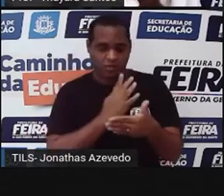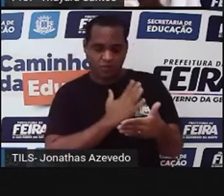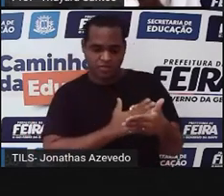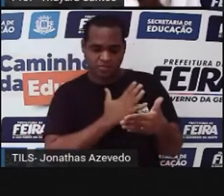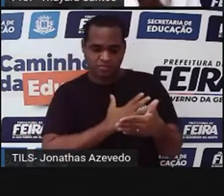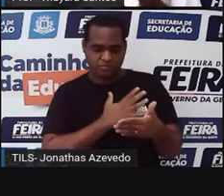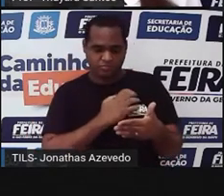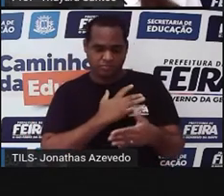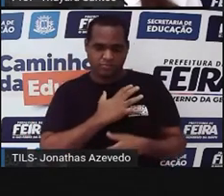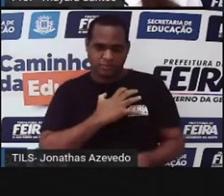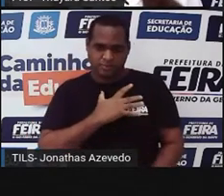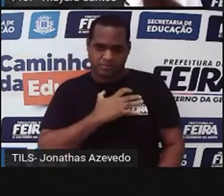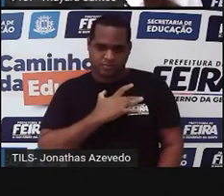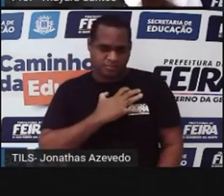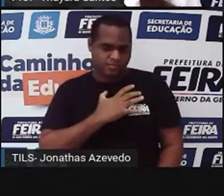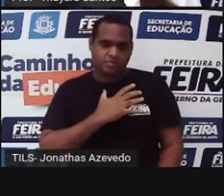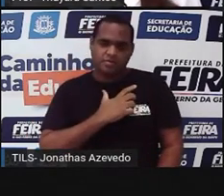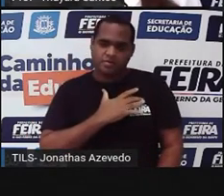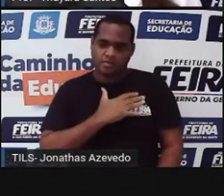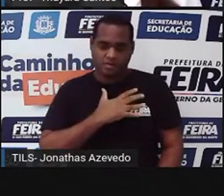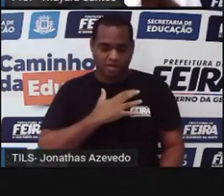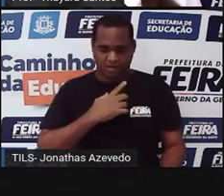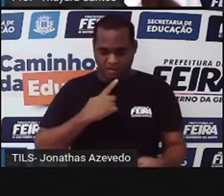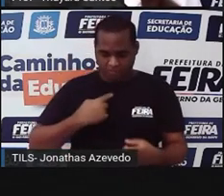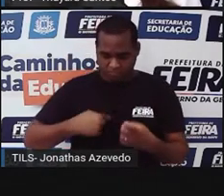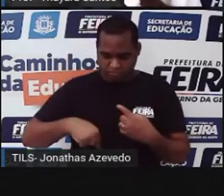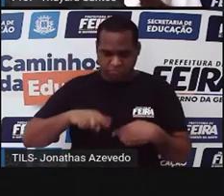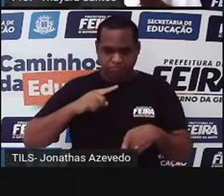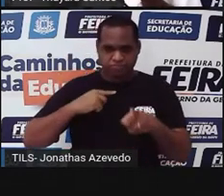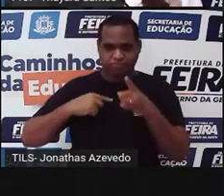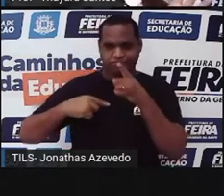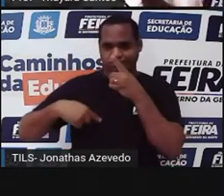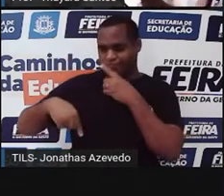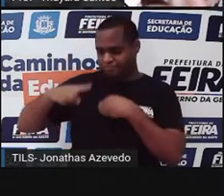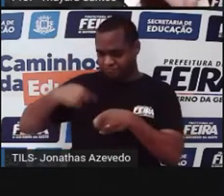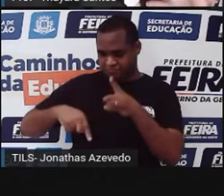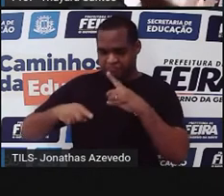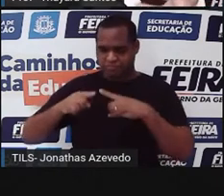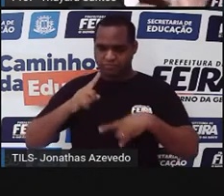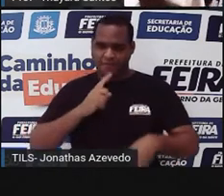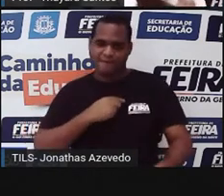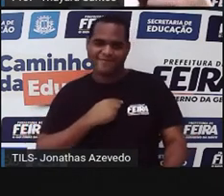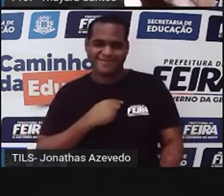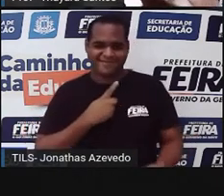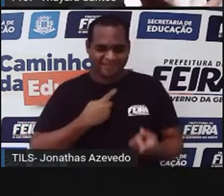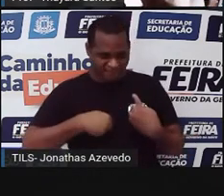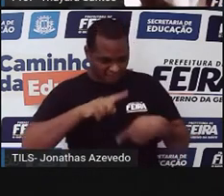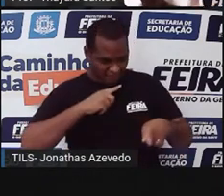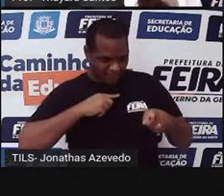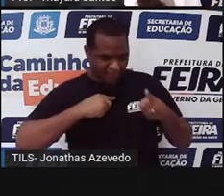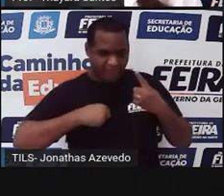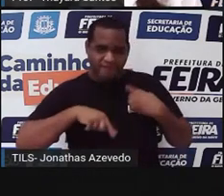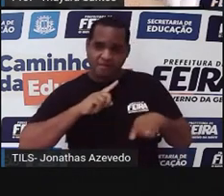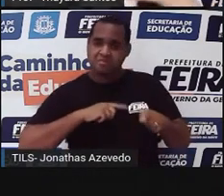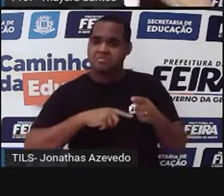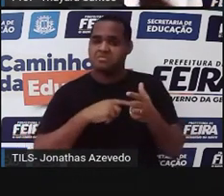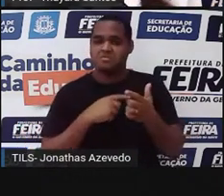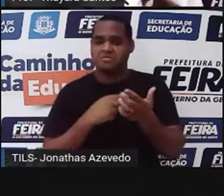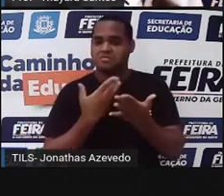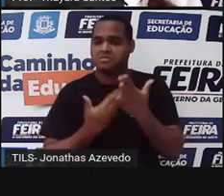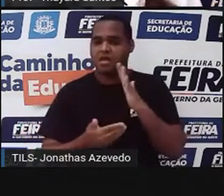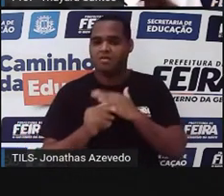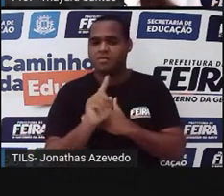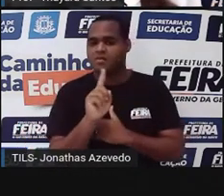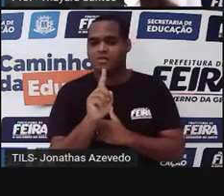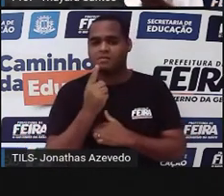bombeado pelo coração, depois ele retorna pro coração. Então, isso porque a gente não perde esse sangue no meio do caminho. Ele fica aqui